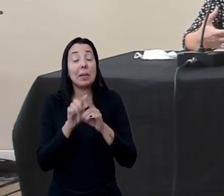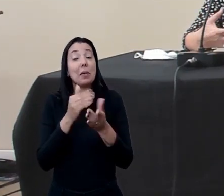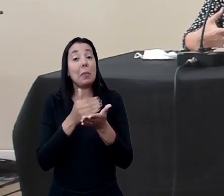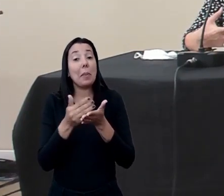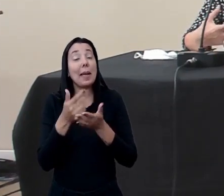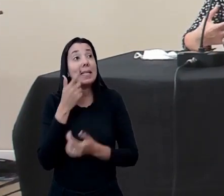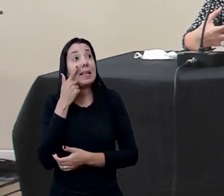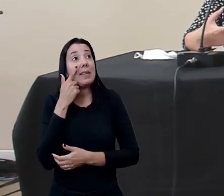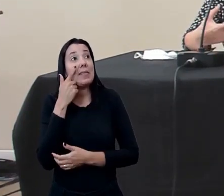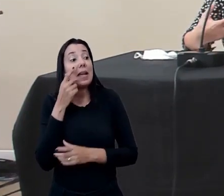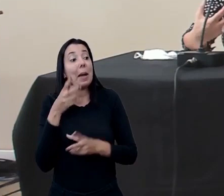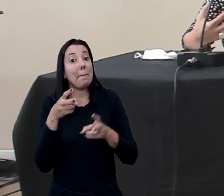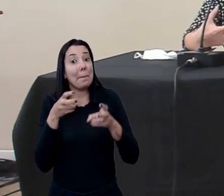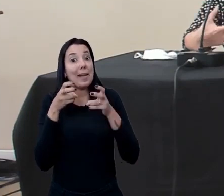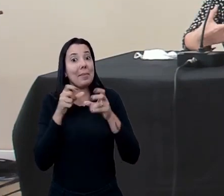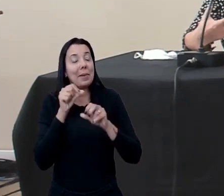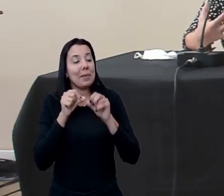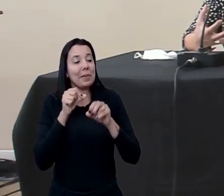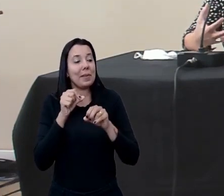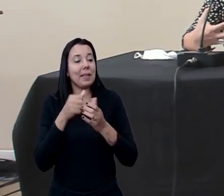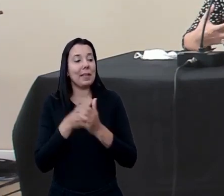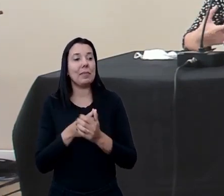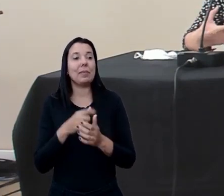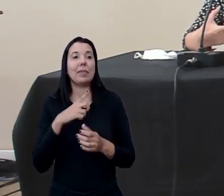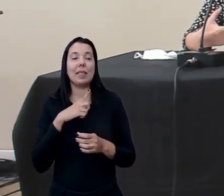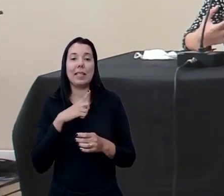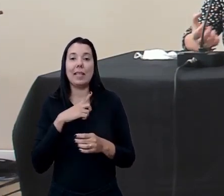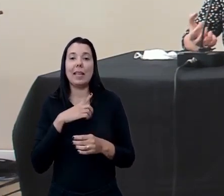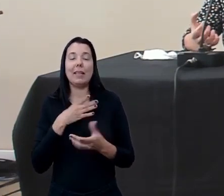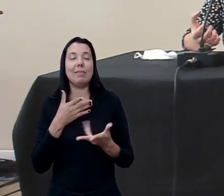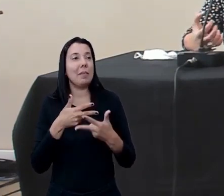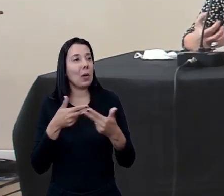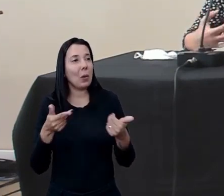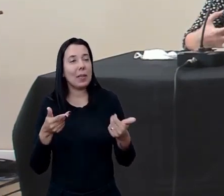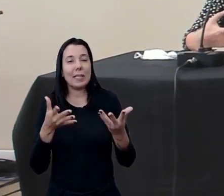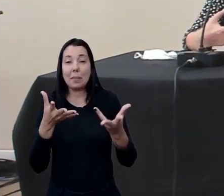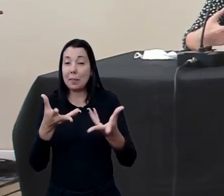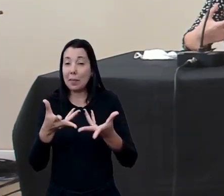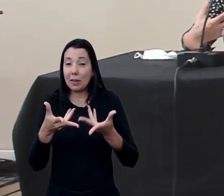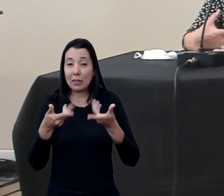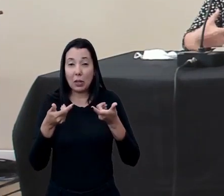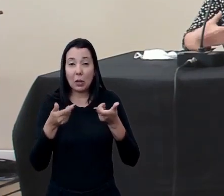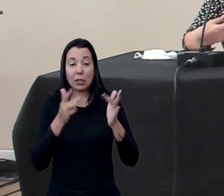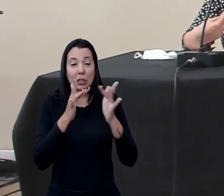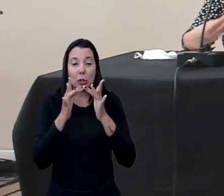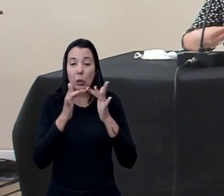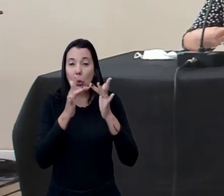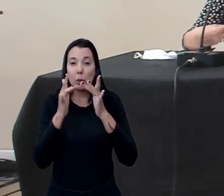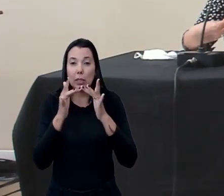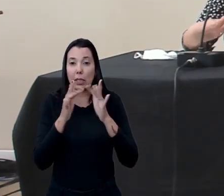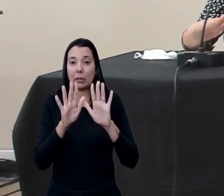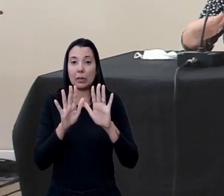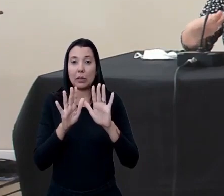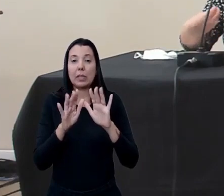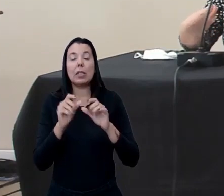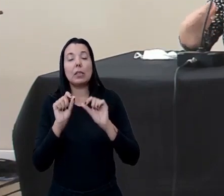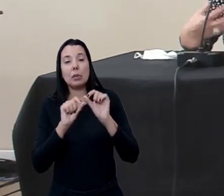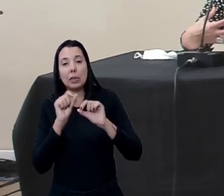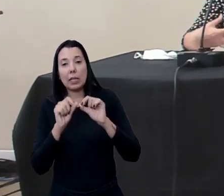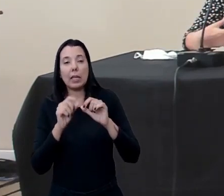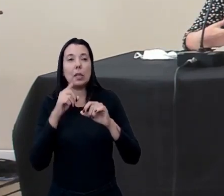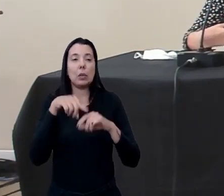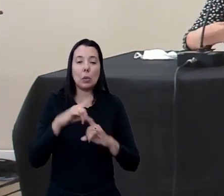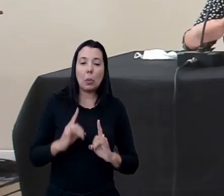a ver que além a gente tem uma riqueza muito grande nesse contato físico na ocupação do